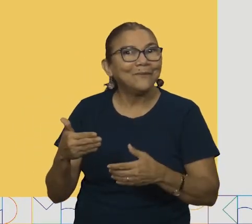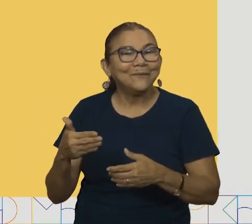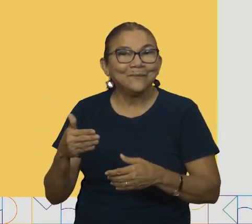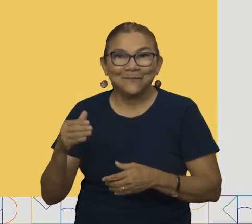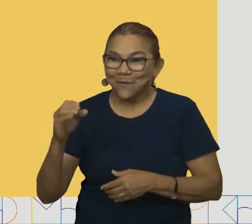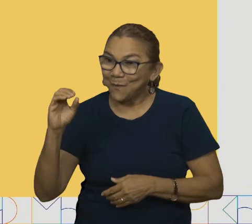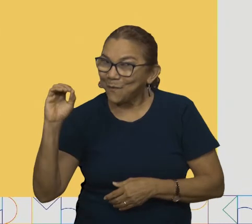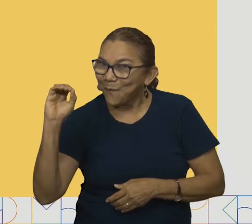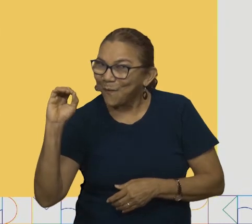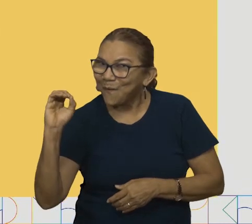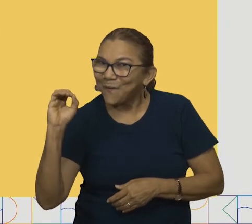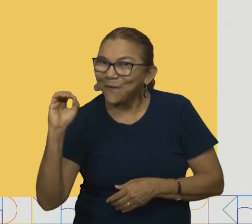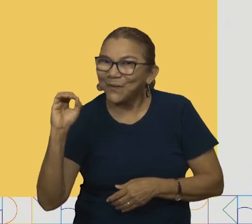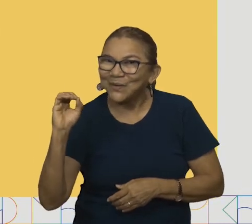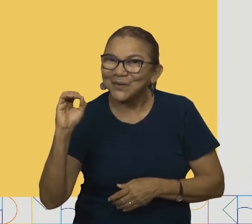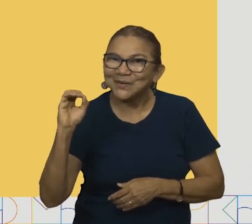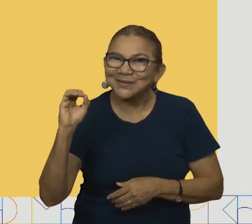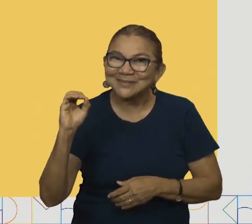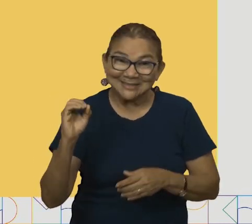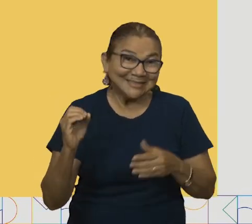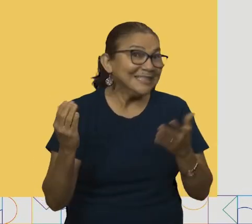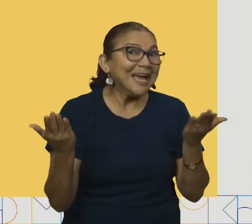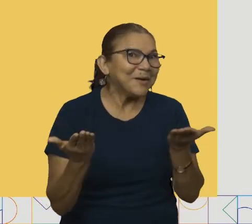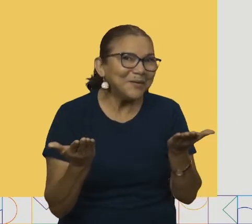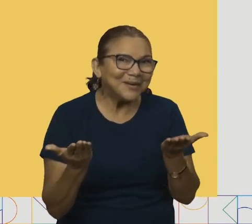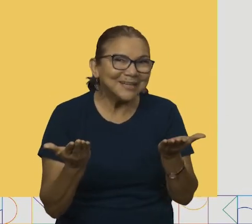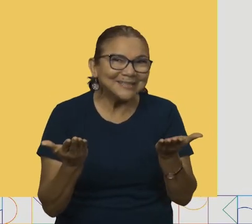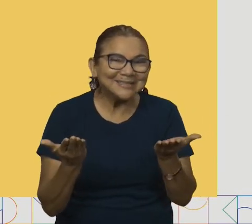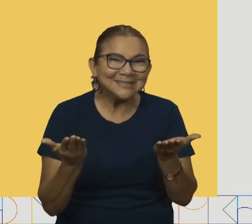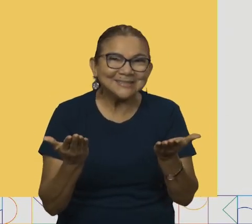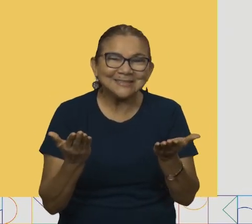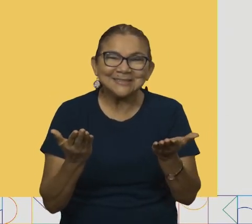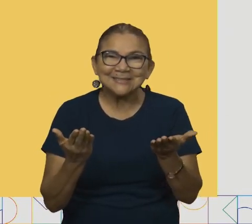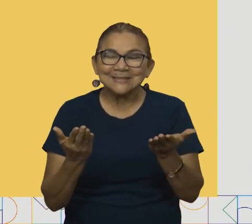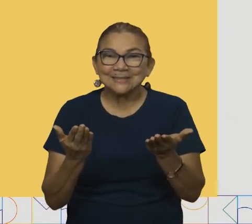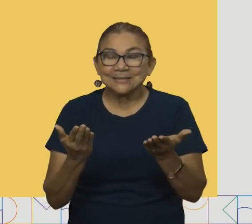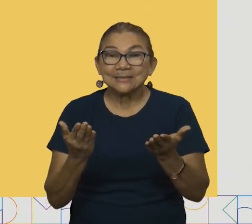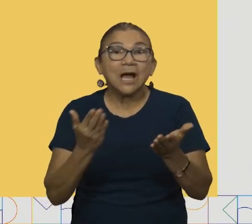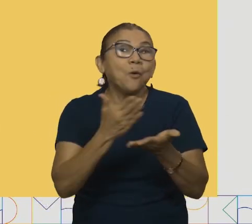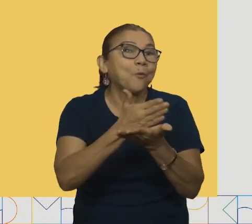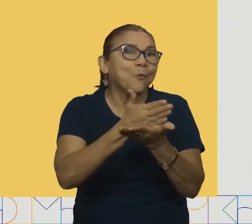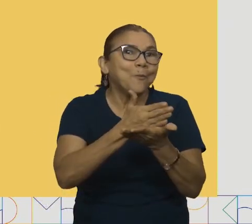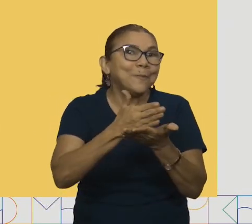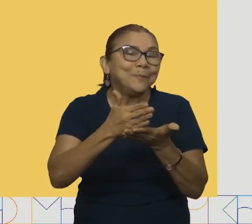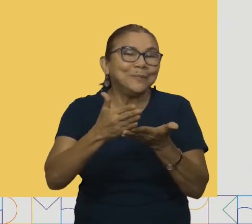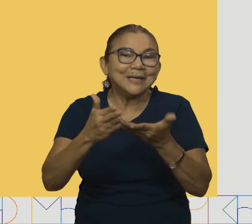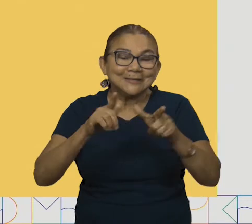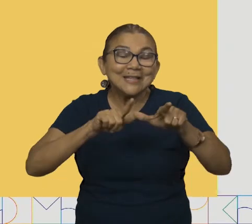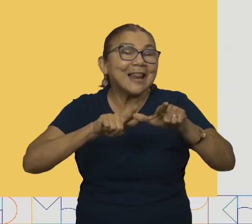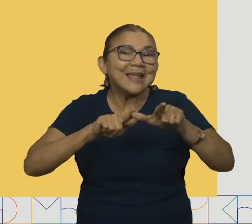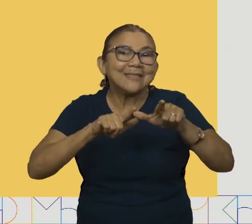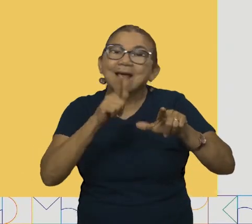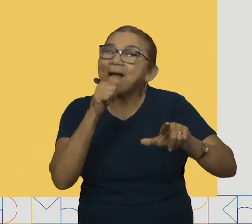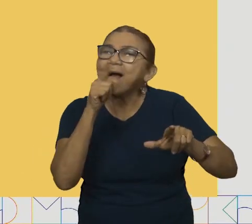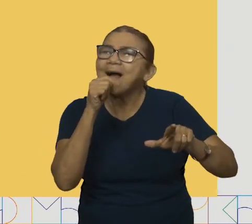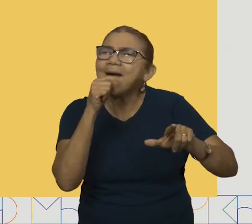Letrinha O. E agora, crianças, qual é a letra inicial da palavra água?